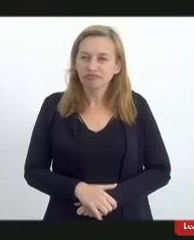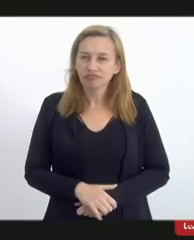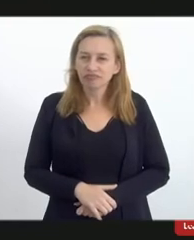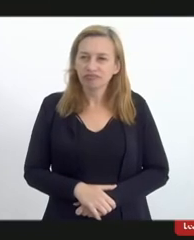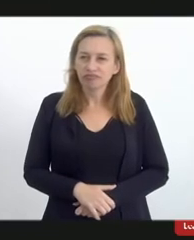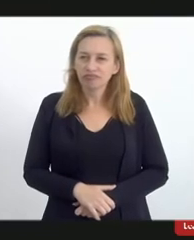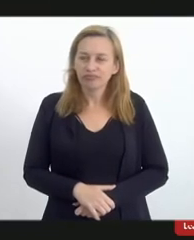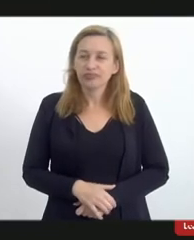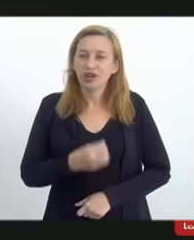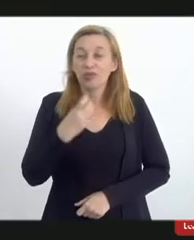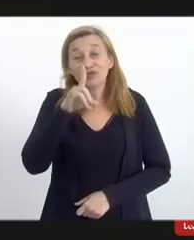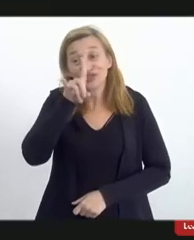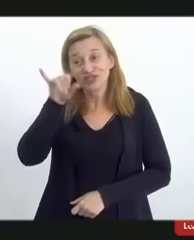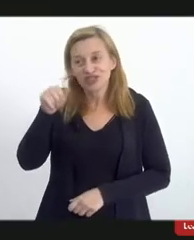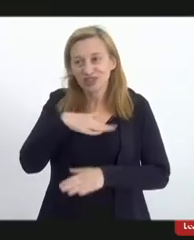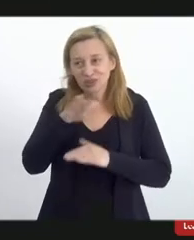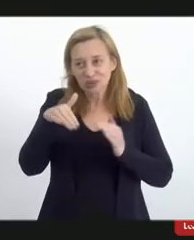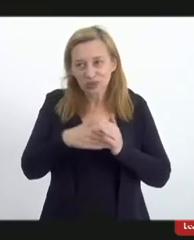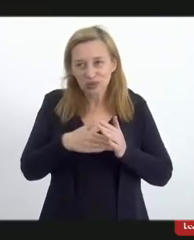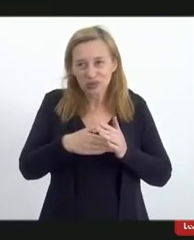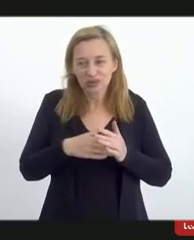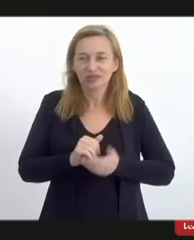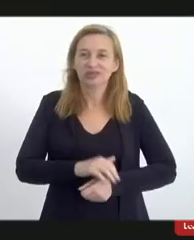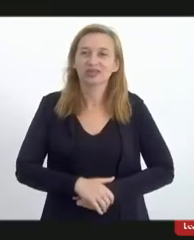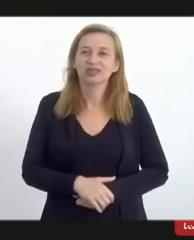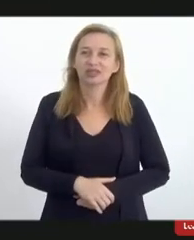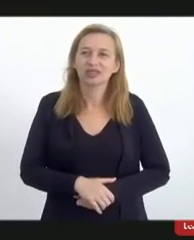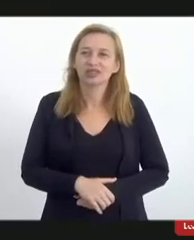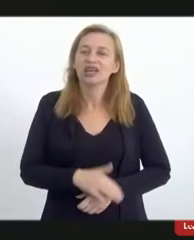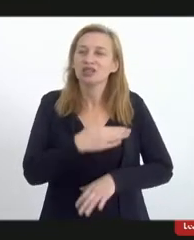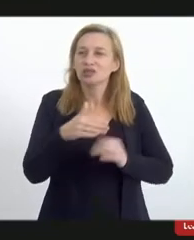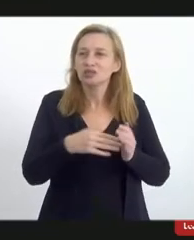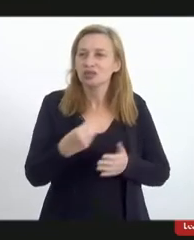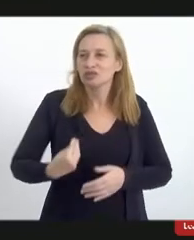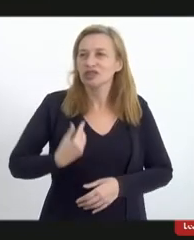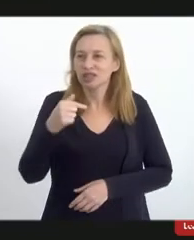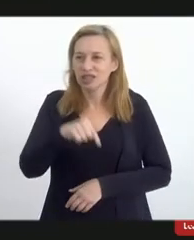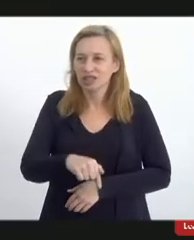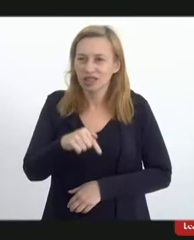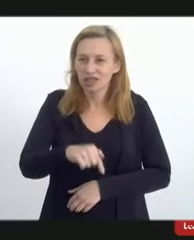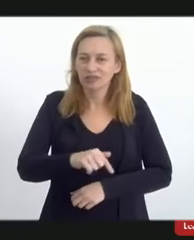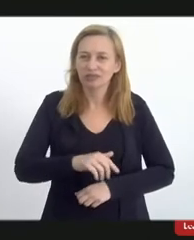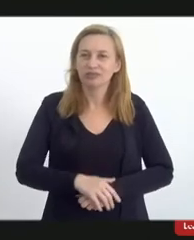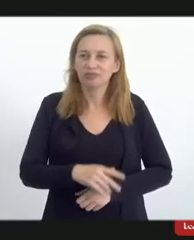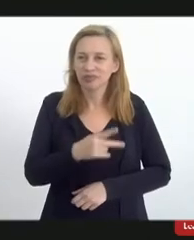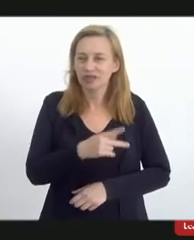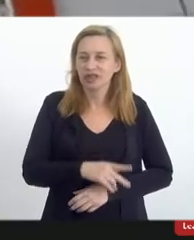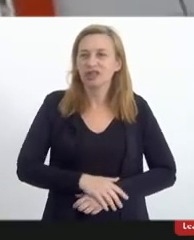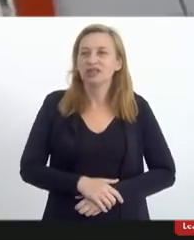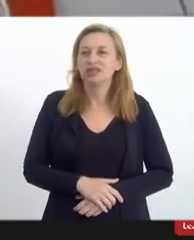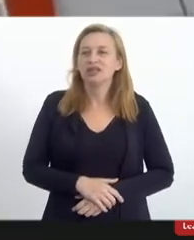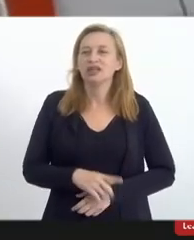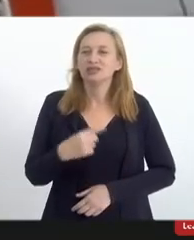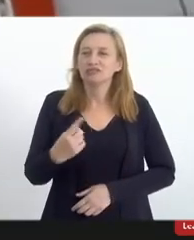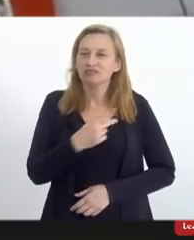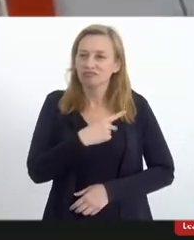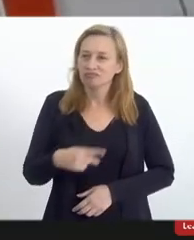Bom dia a todos salvo todos os aqui presentes na pessoa da nossa presidente